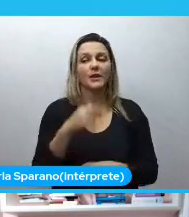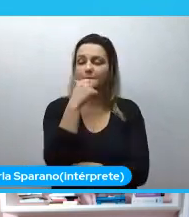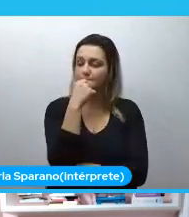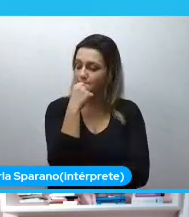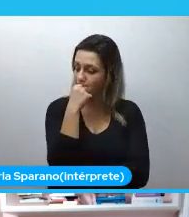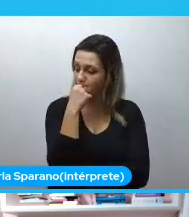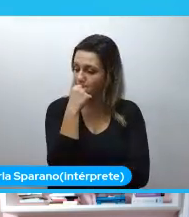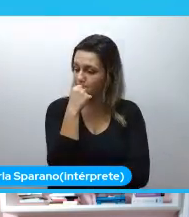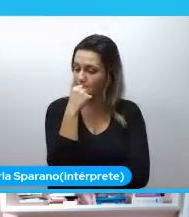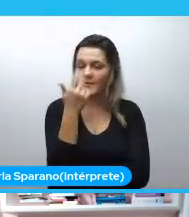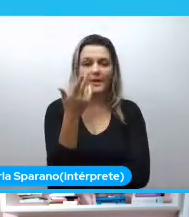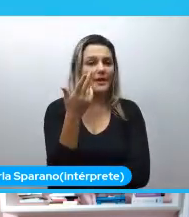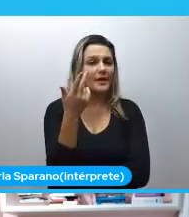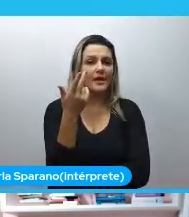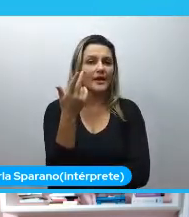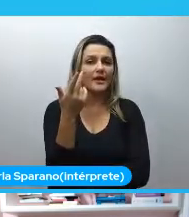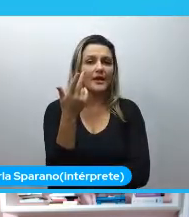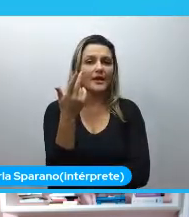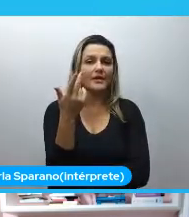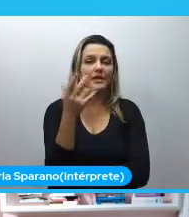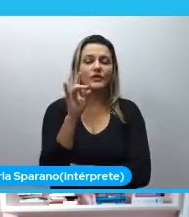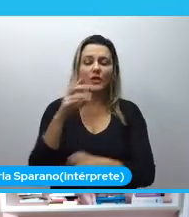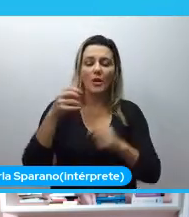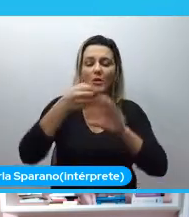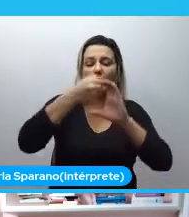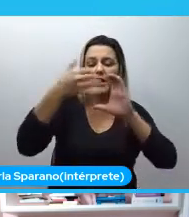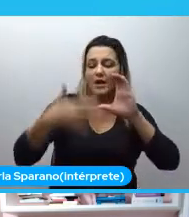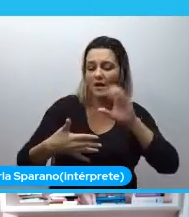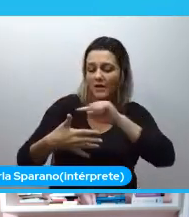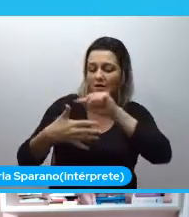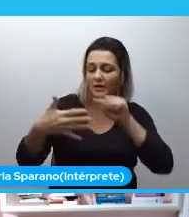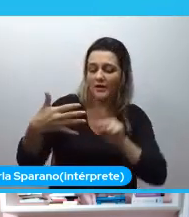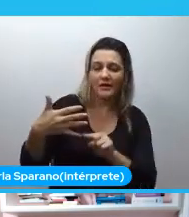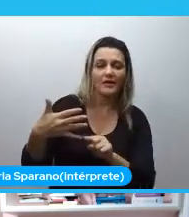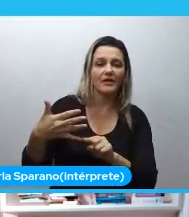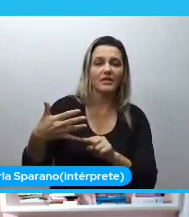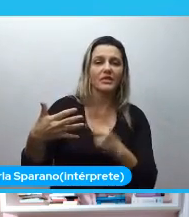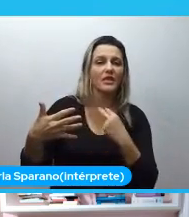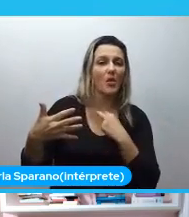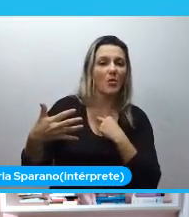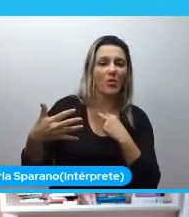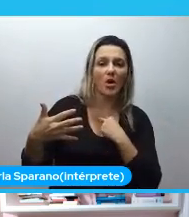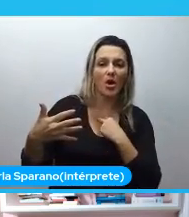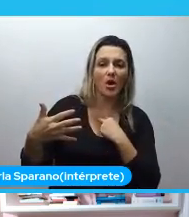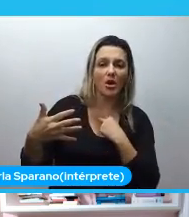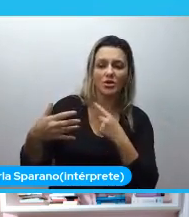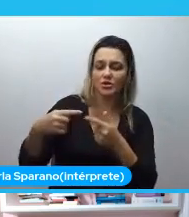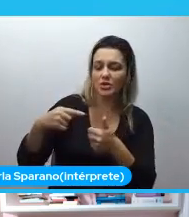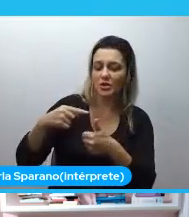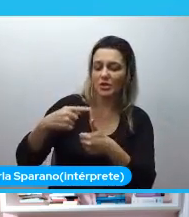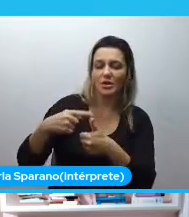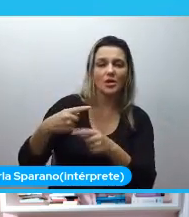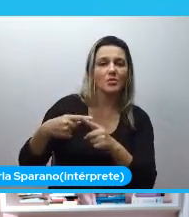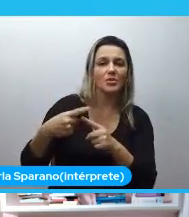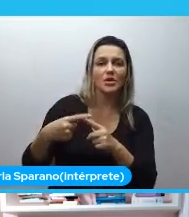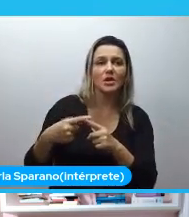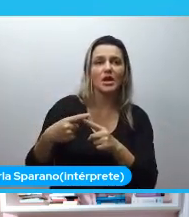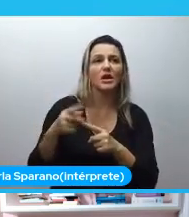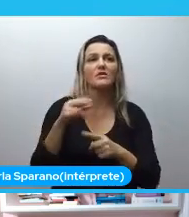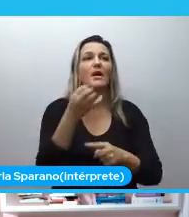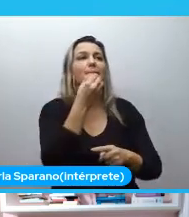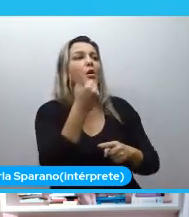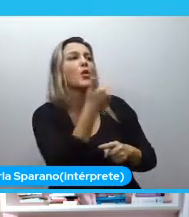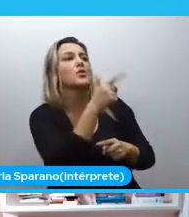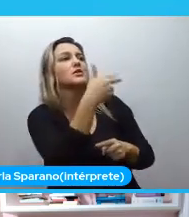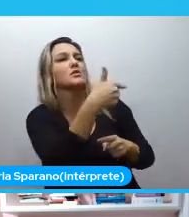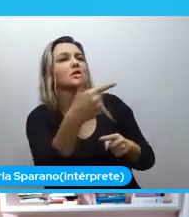parar de ser características que a gente associa como você não pode ter isso porque senão você não vai ser boa em outra coisa senão você não vai